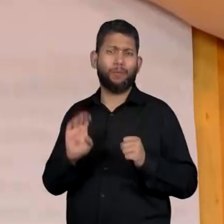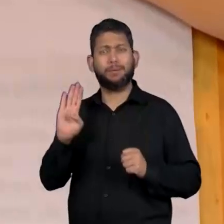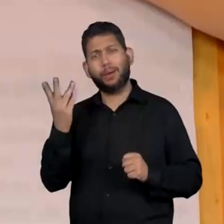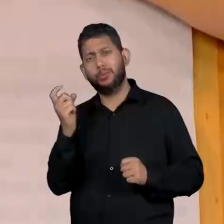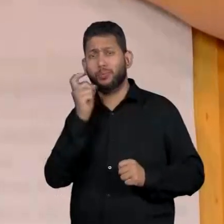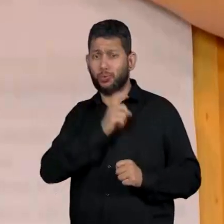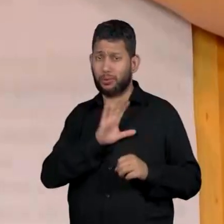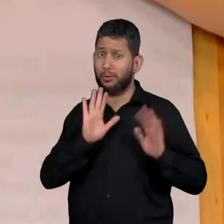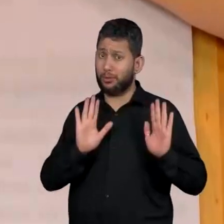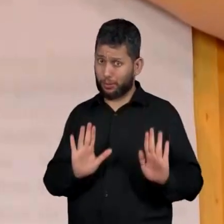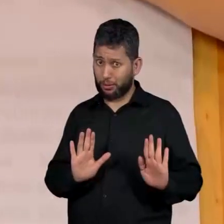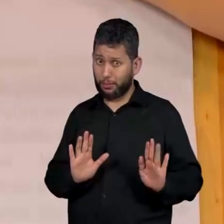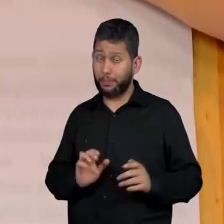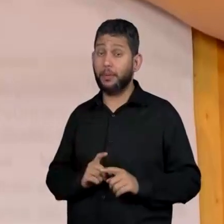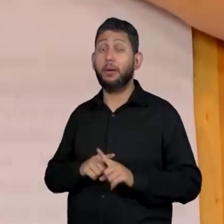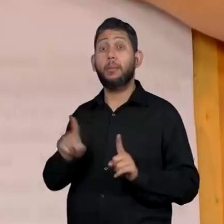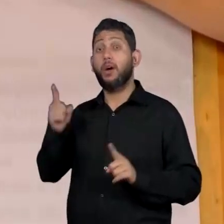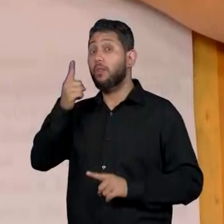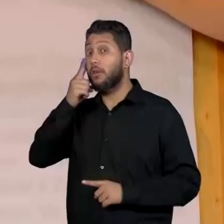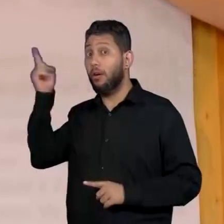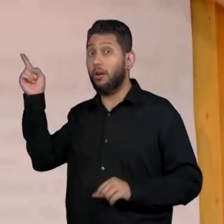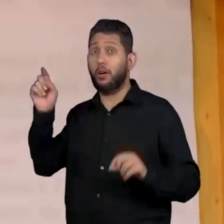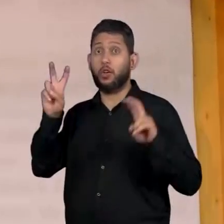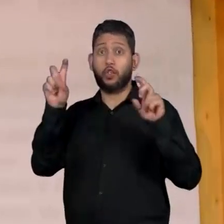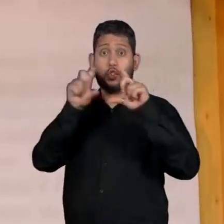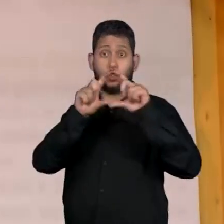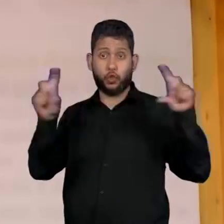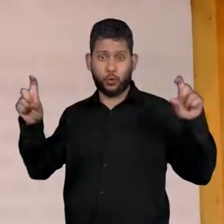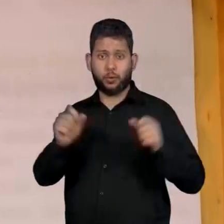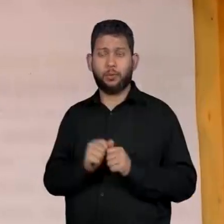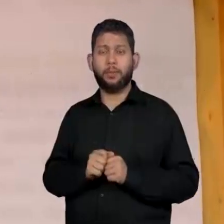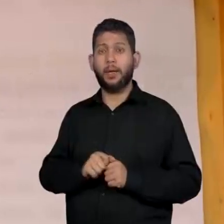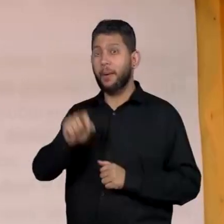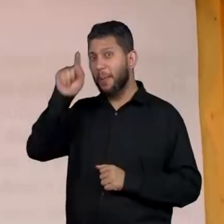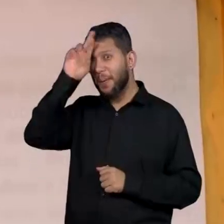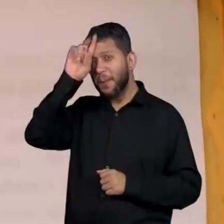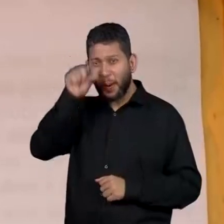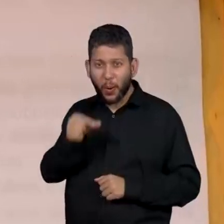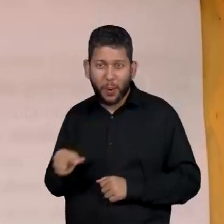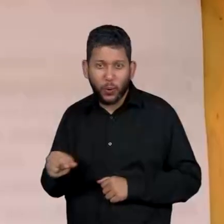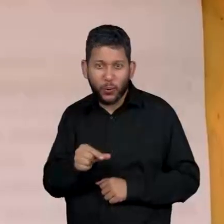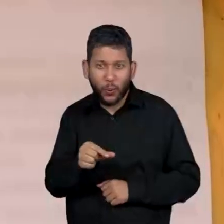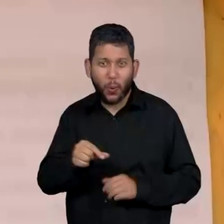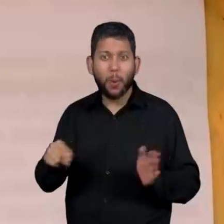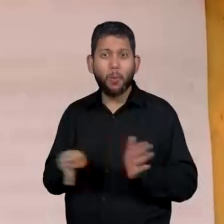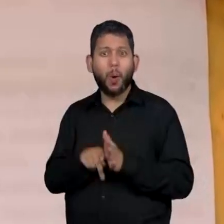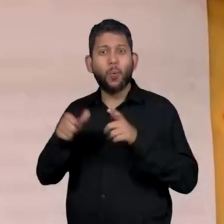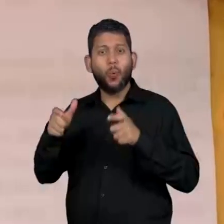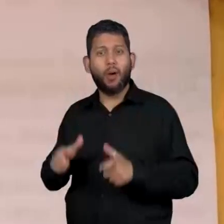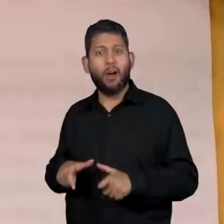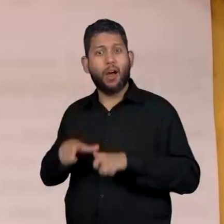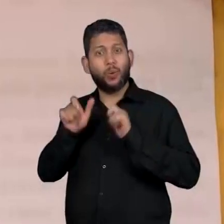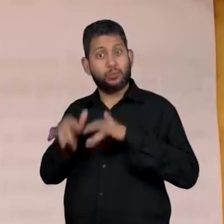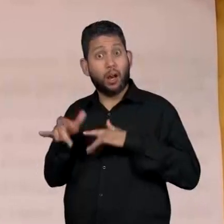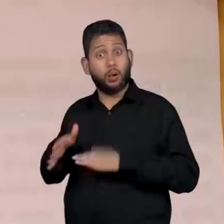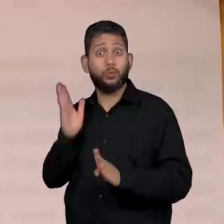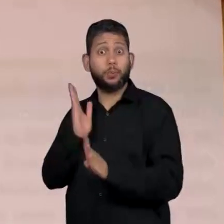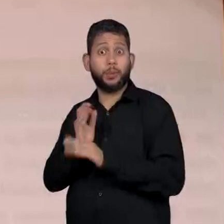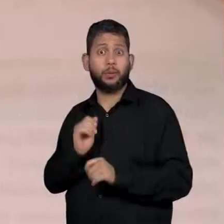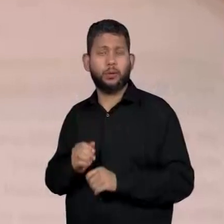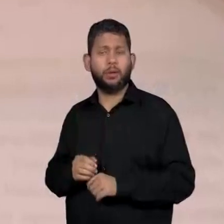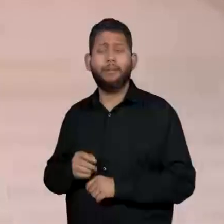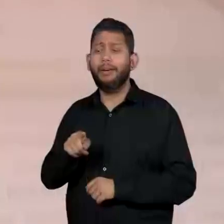já destaquei. No título, gente tem assim, besouros descobertos na Austrália recebem nomes de pokémons